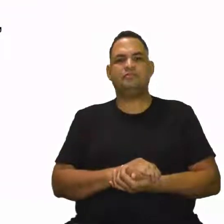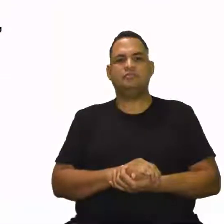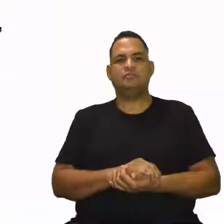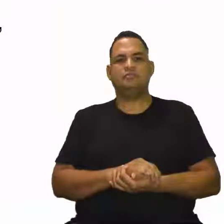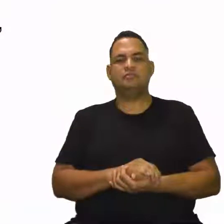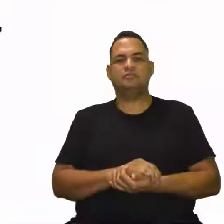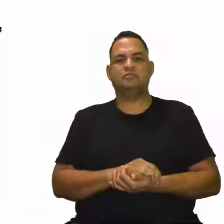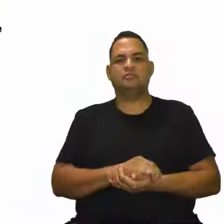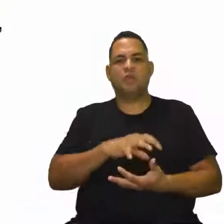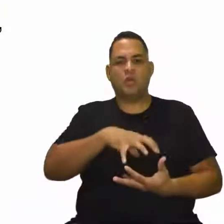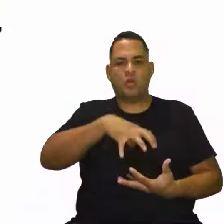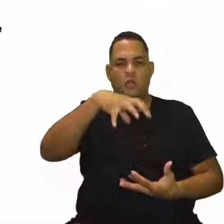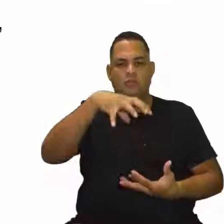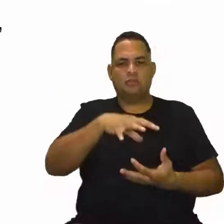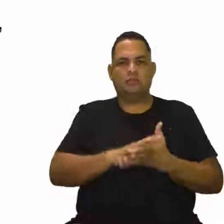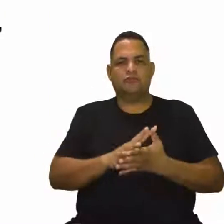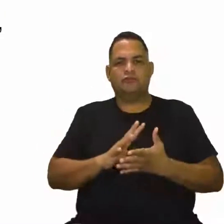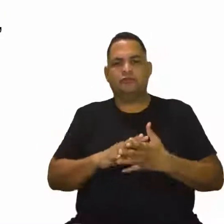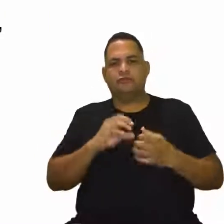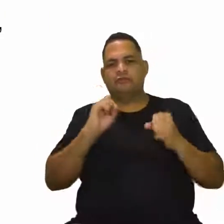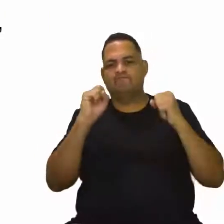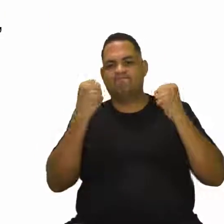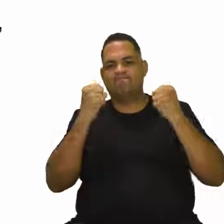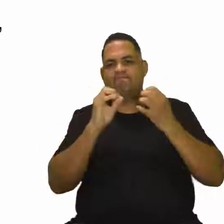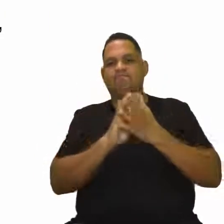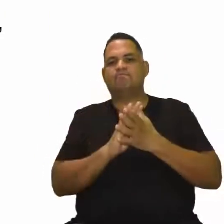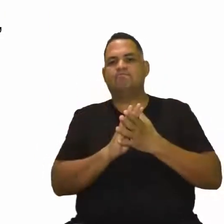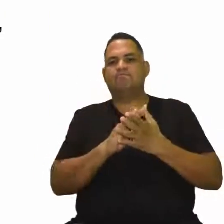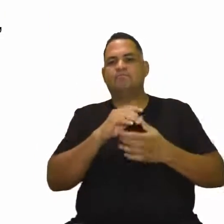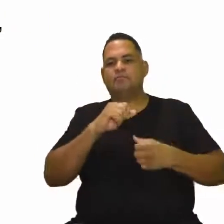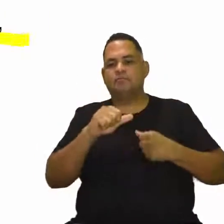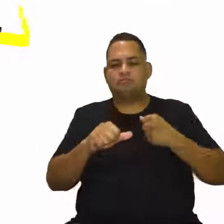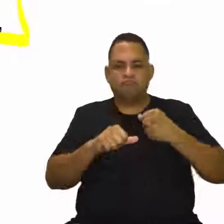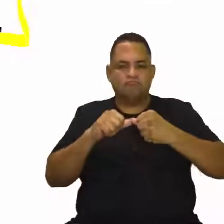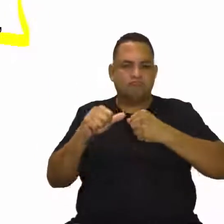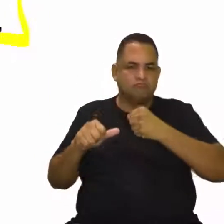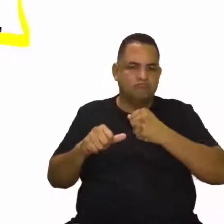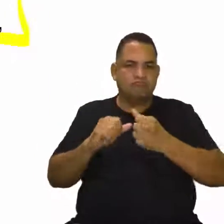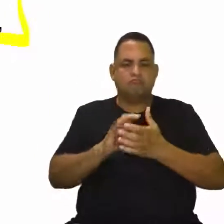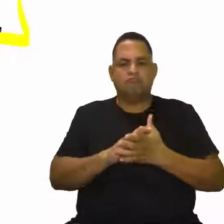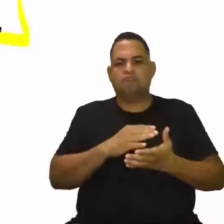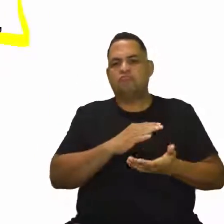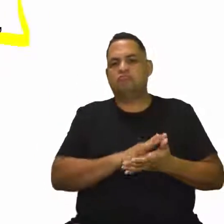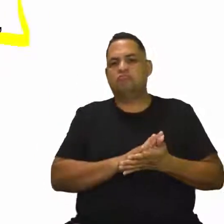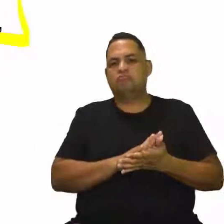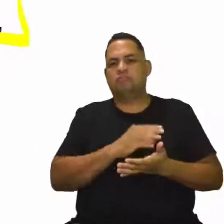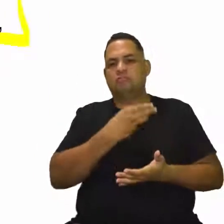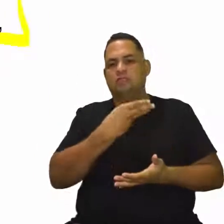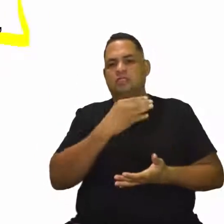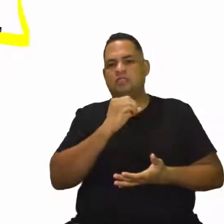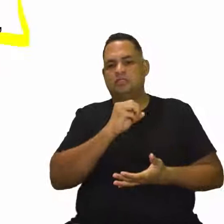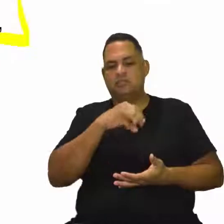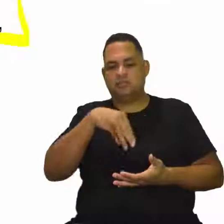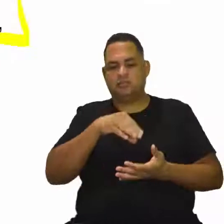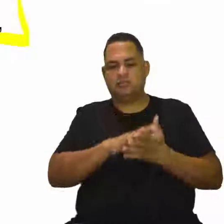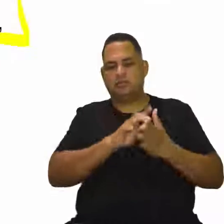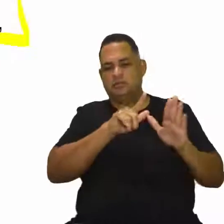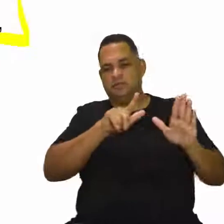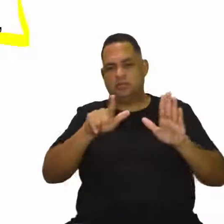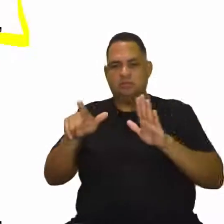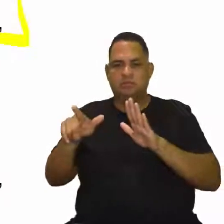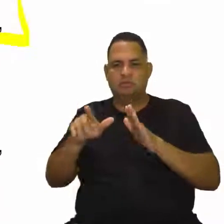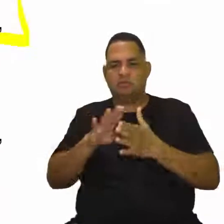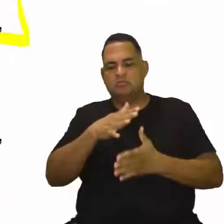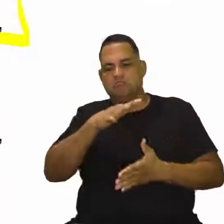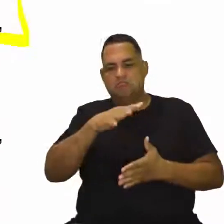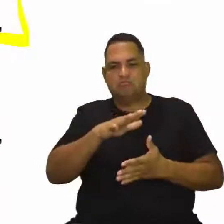E aí, esses idosos fisicamente ativos, eles vão dinamizar aí esses 300 minutos por semana de